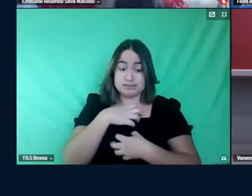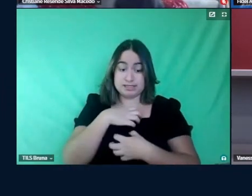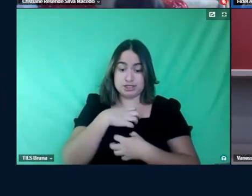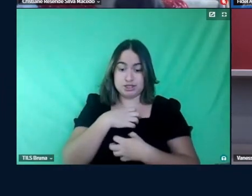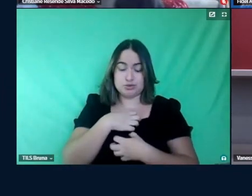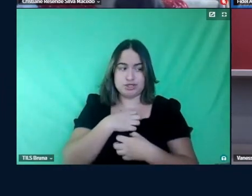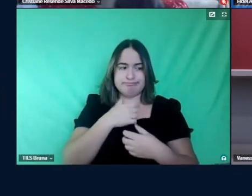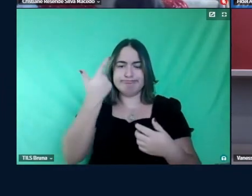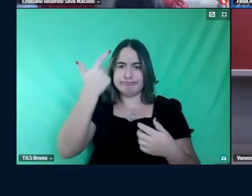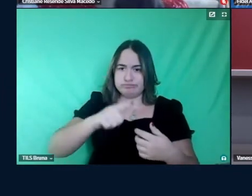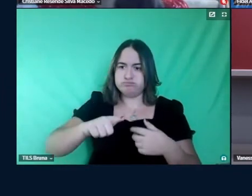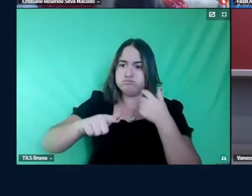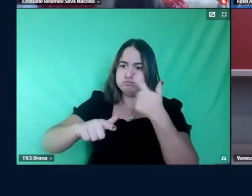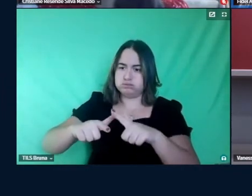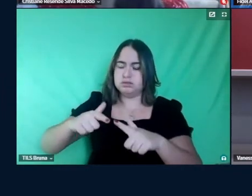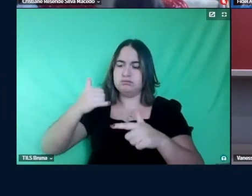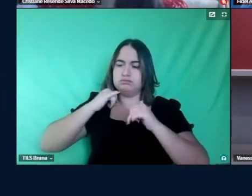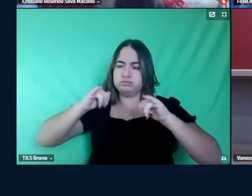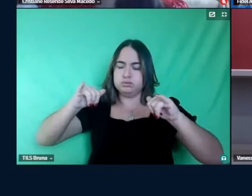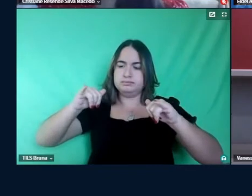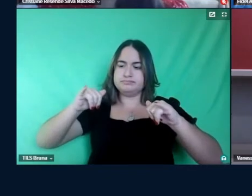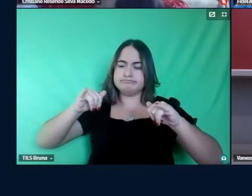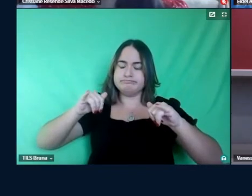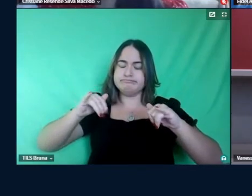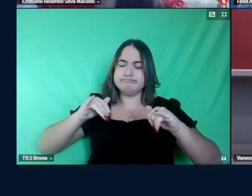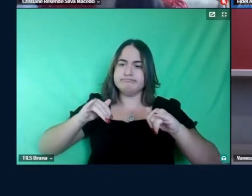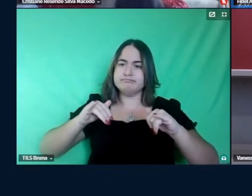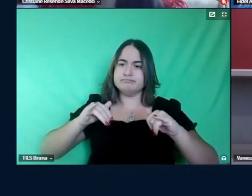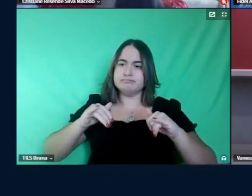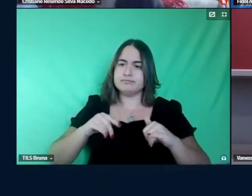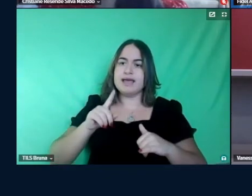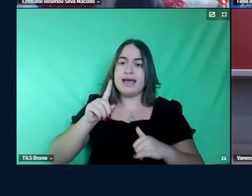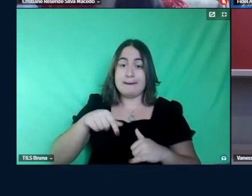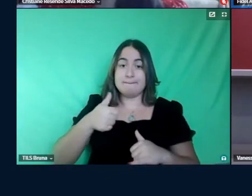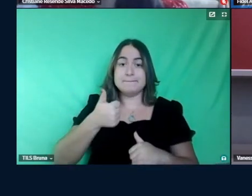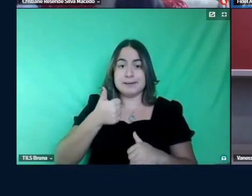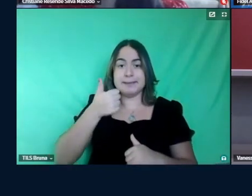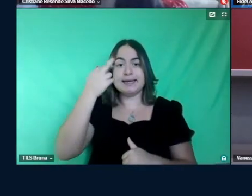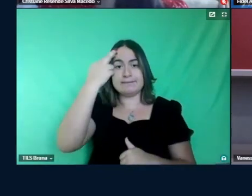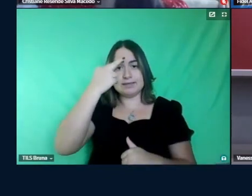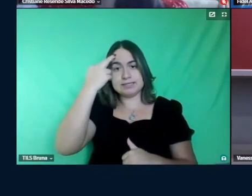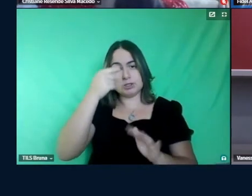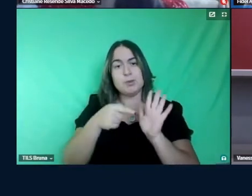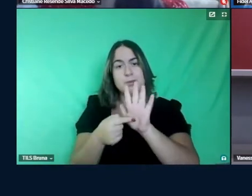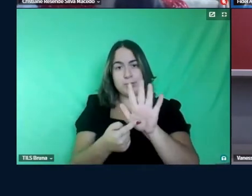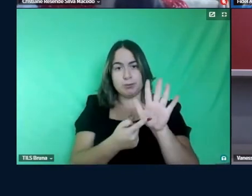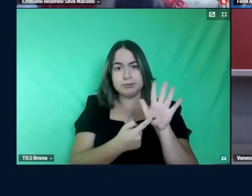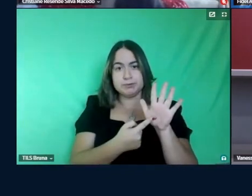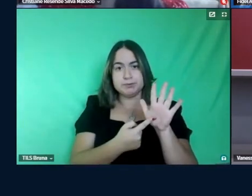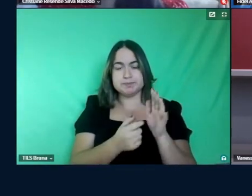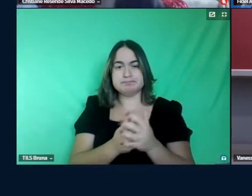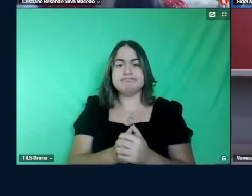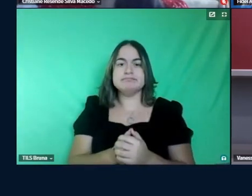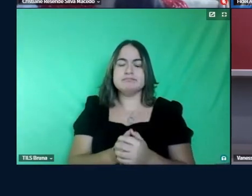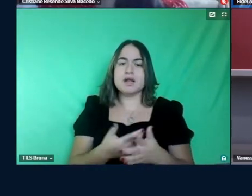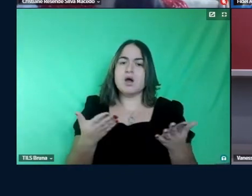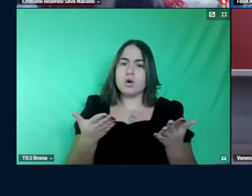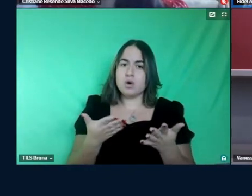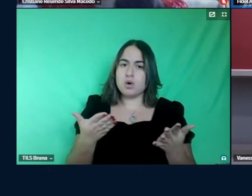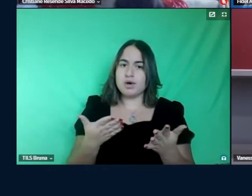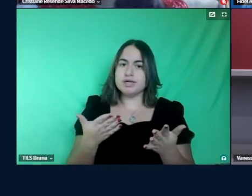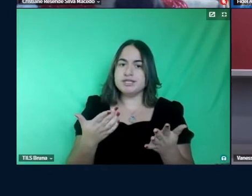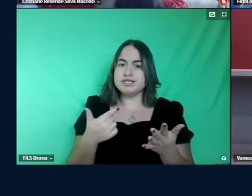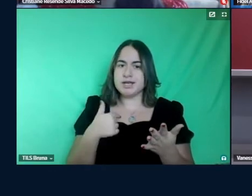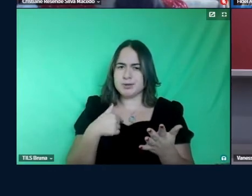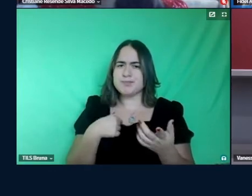estudos mais positivistas tá essa é uma primeira reflexão que eu trago pra você e hoje eu vim hoje eu tô vestido bem